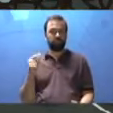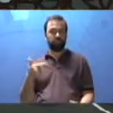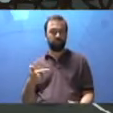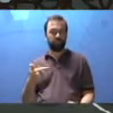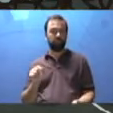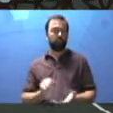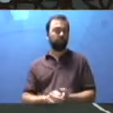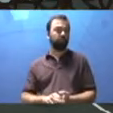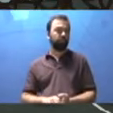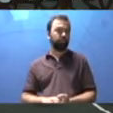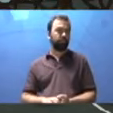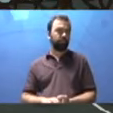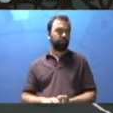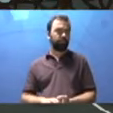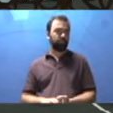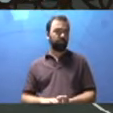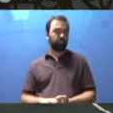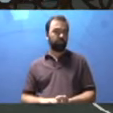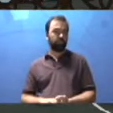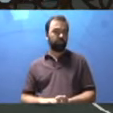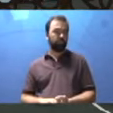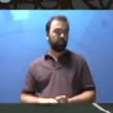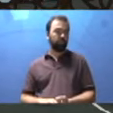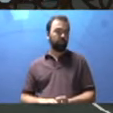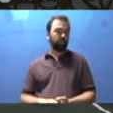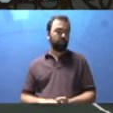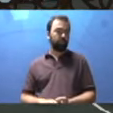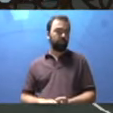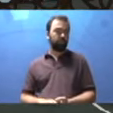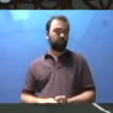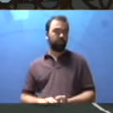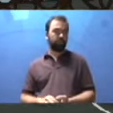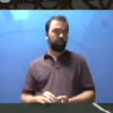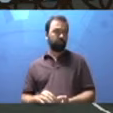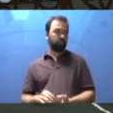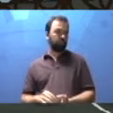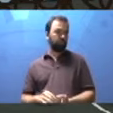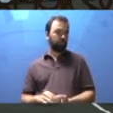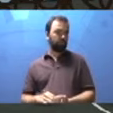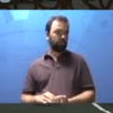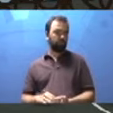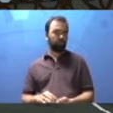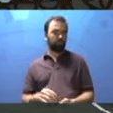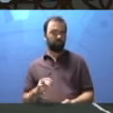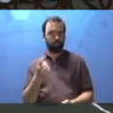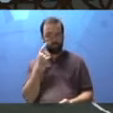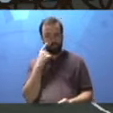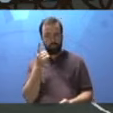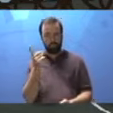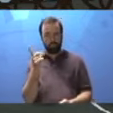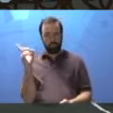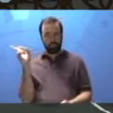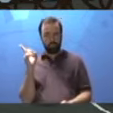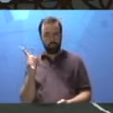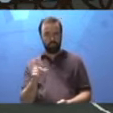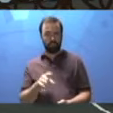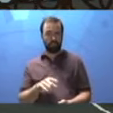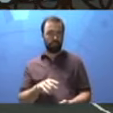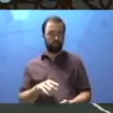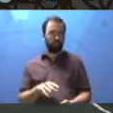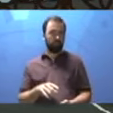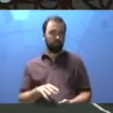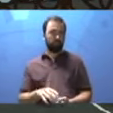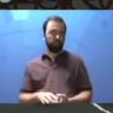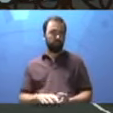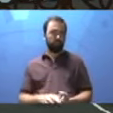Página 137. Vou voltar um pouquinho. Só para mostrar uma coisa. Que eu